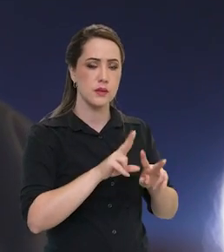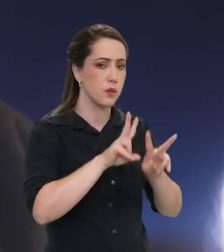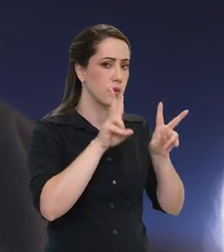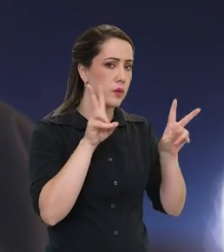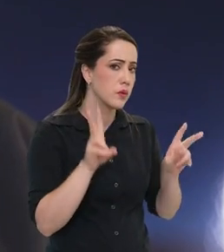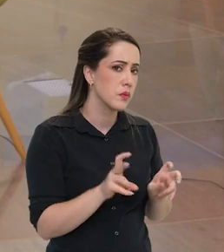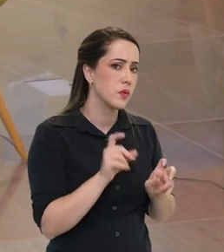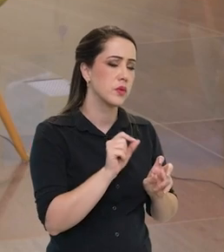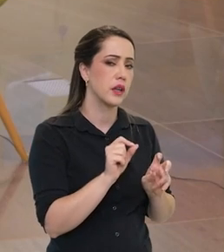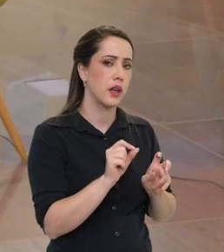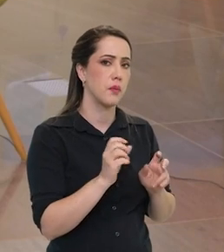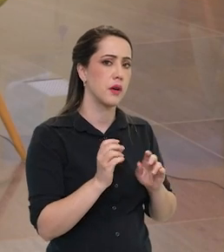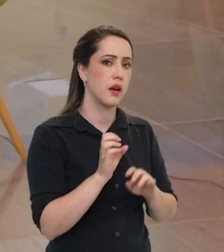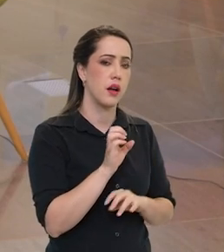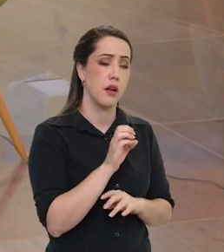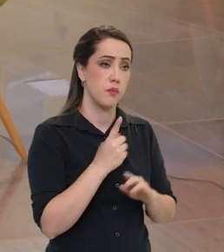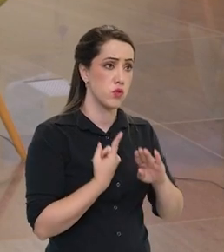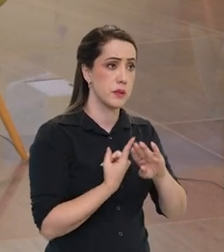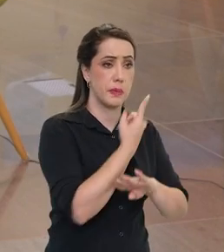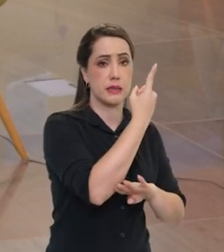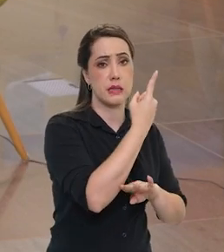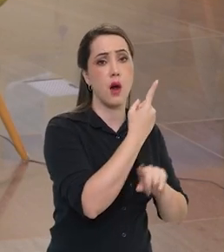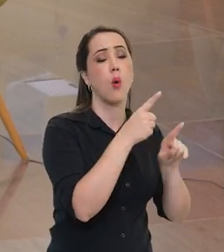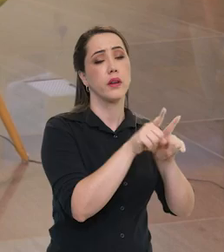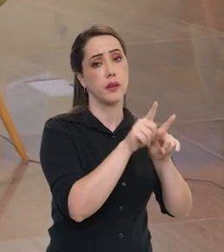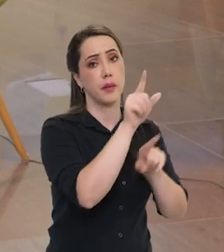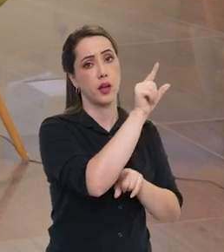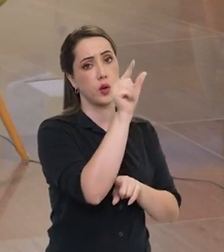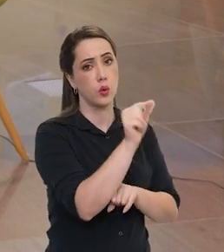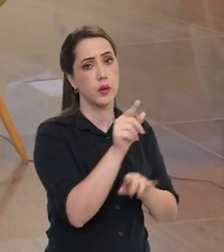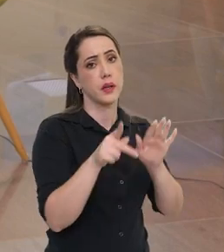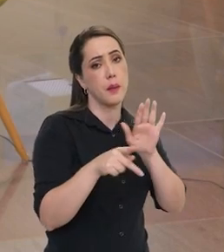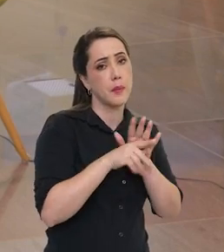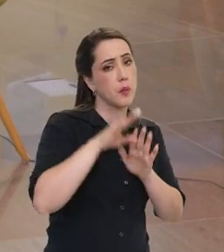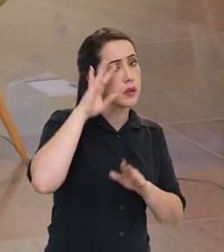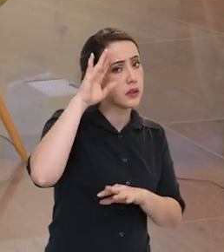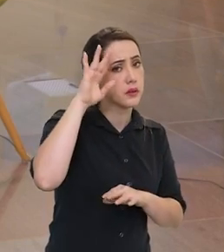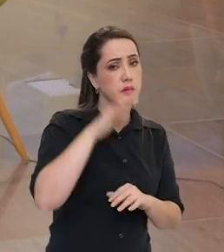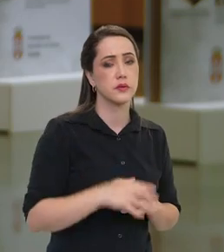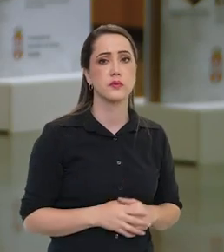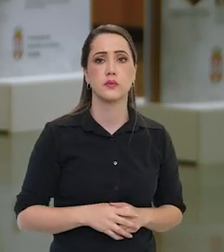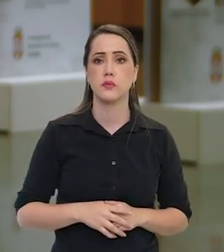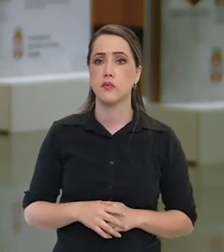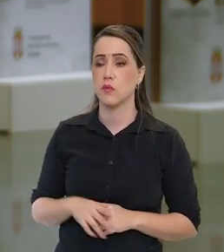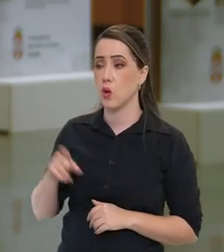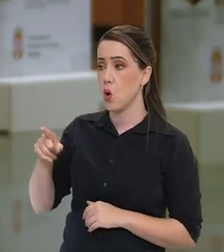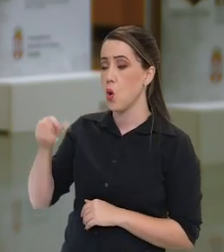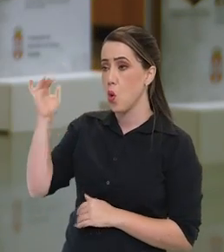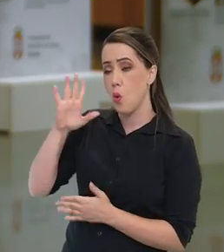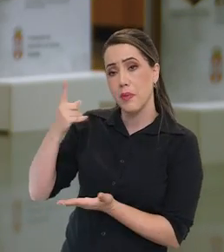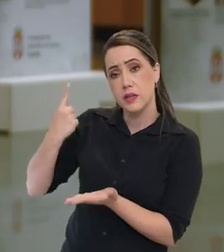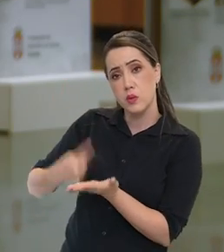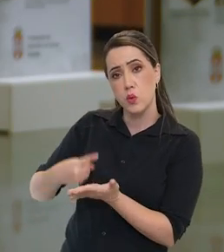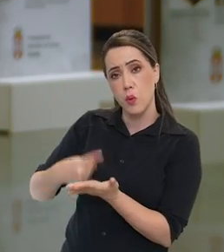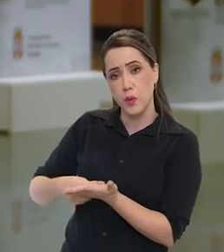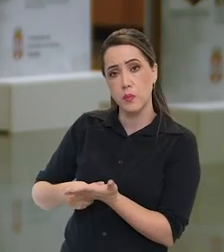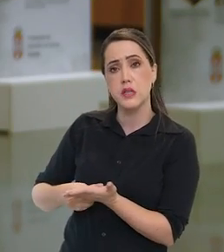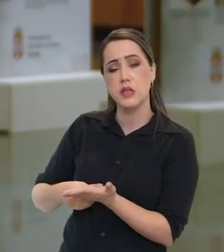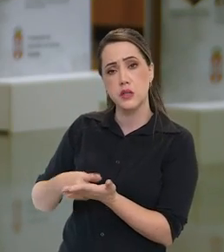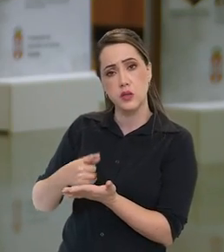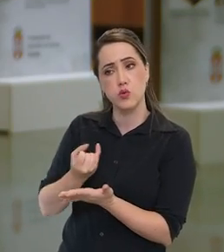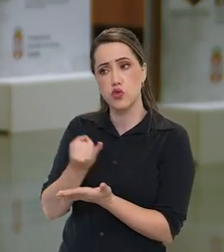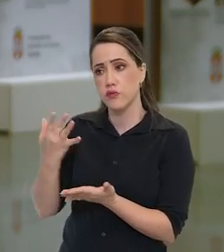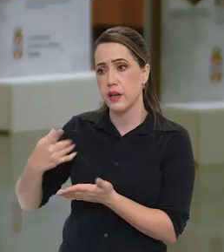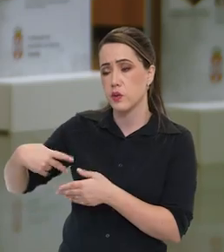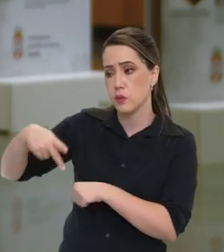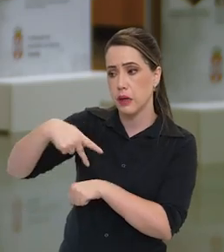sobre a questão espacial e a questão da Lua. Não tem a ver com o imaginário. O Brasil é signatário de um acordo